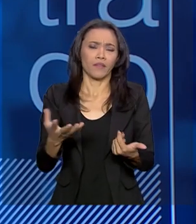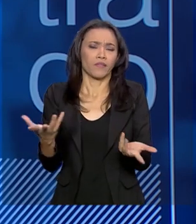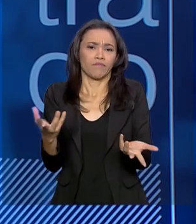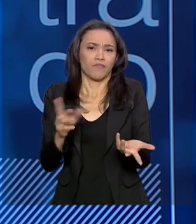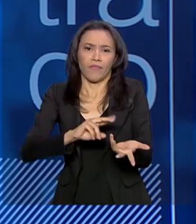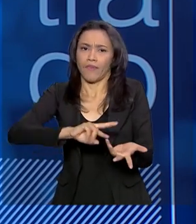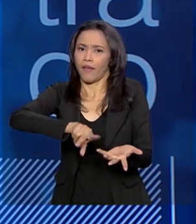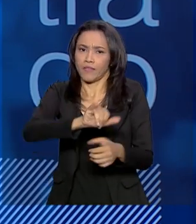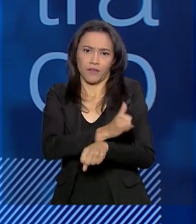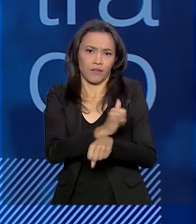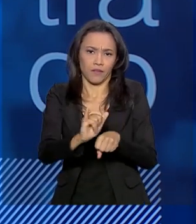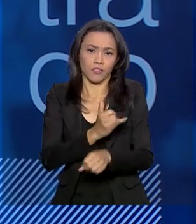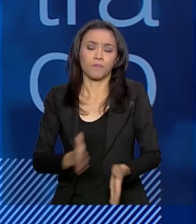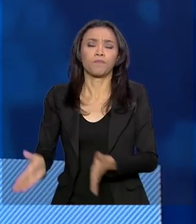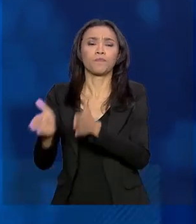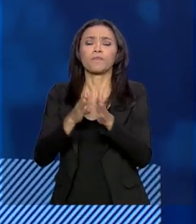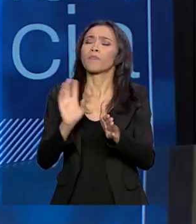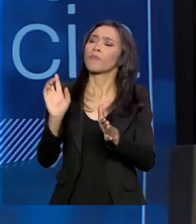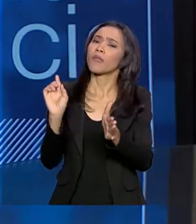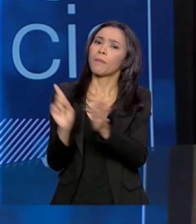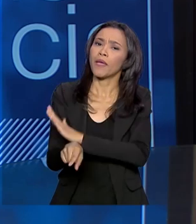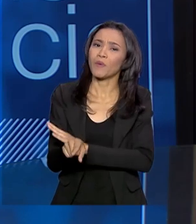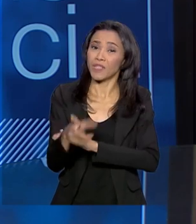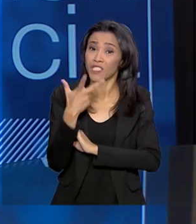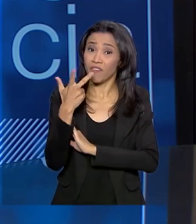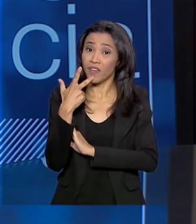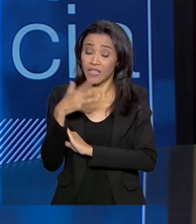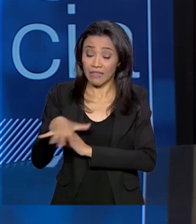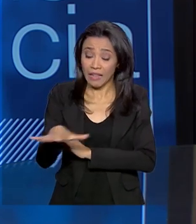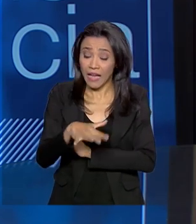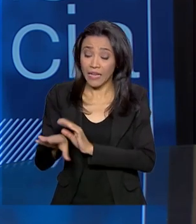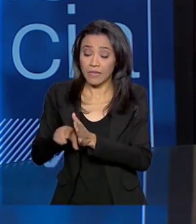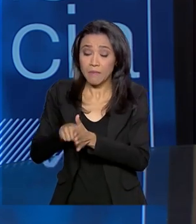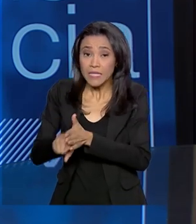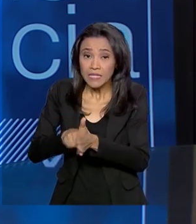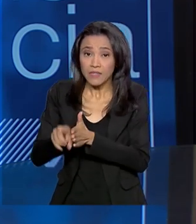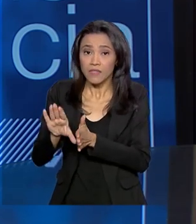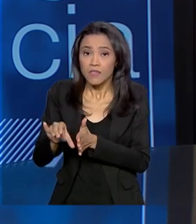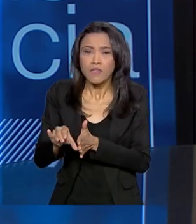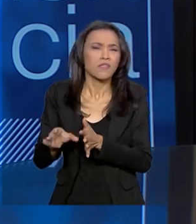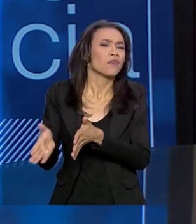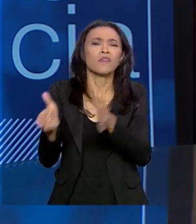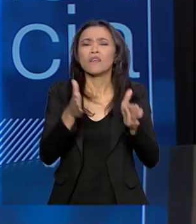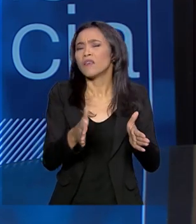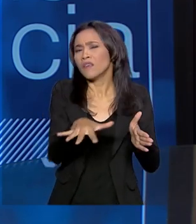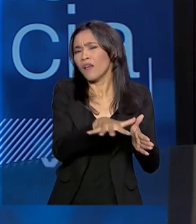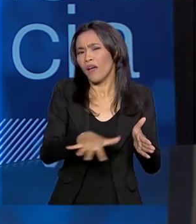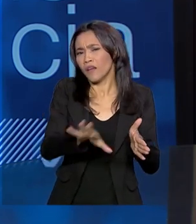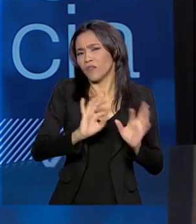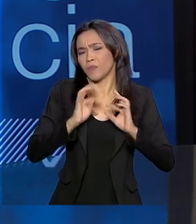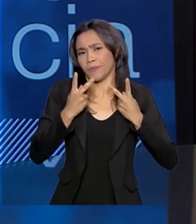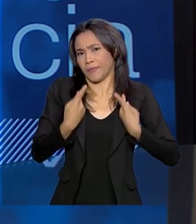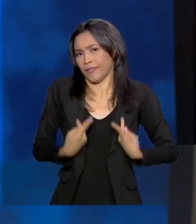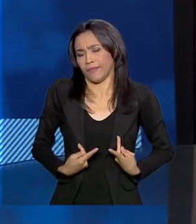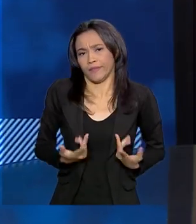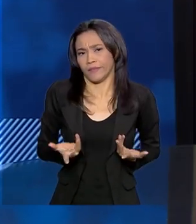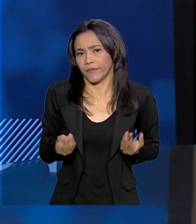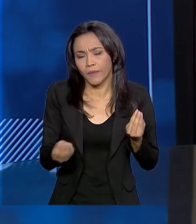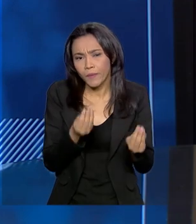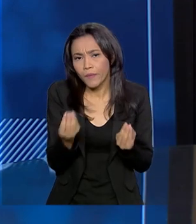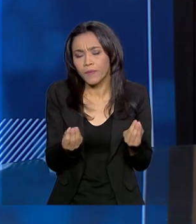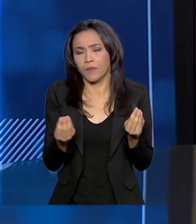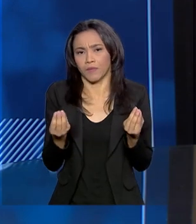com a sociedade. E na área de humanas? A gente está falando bastante na área científica, né? Como que a área de humanas poderia entrar